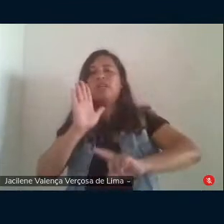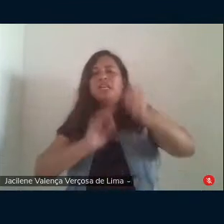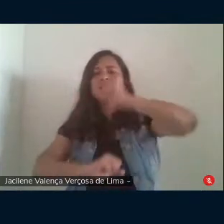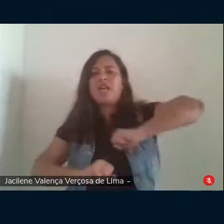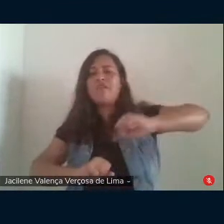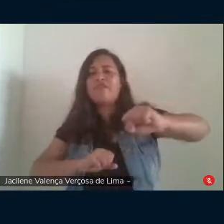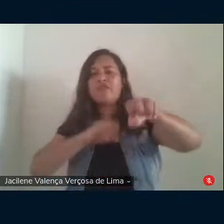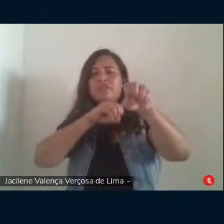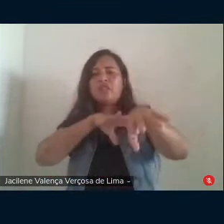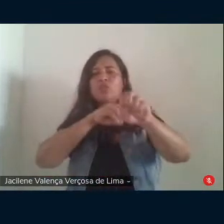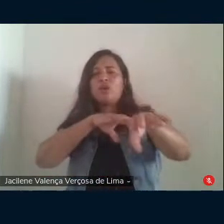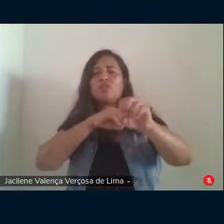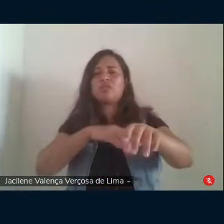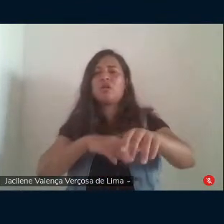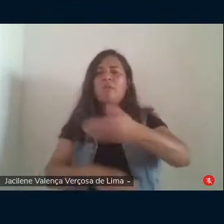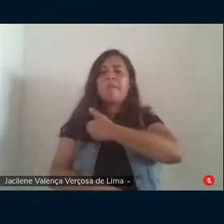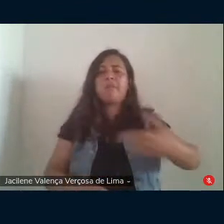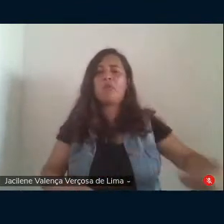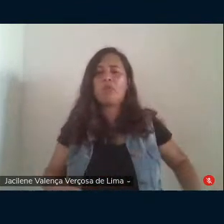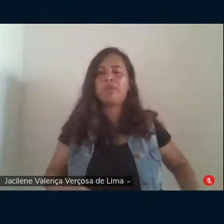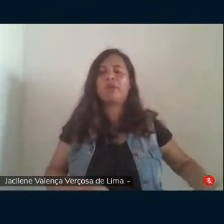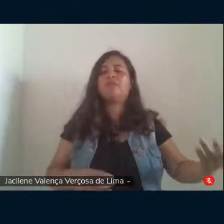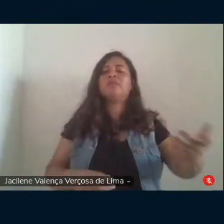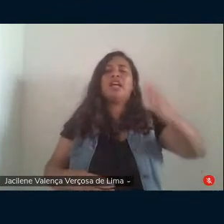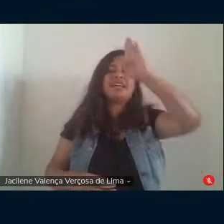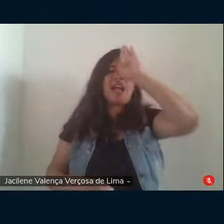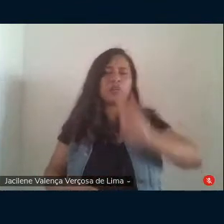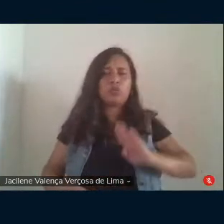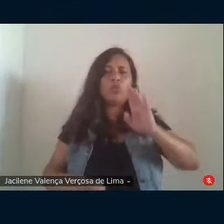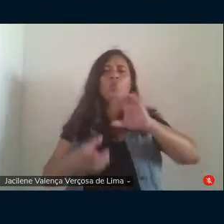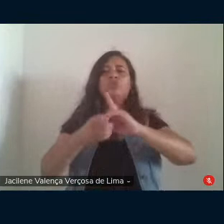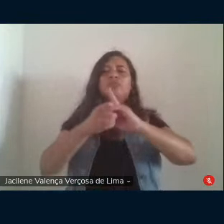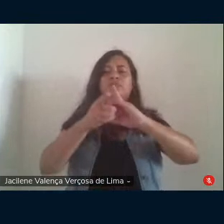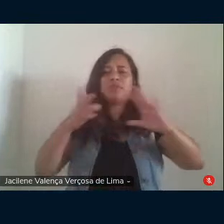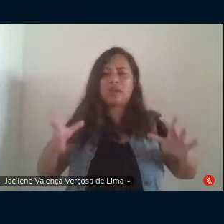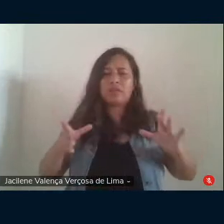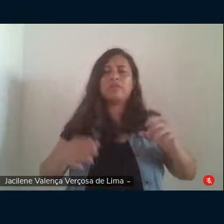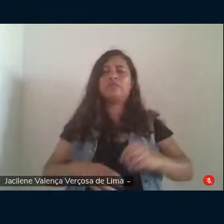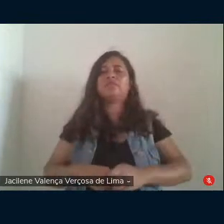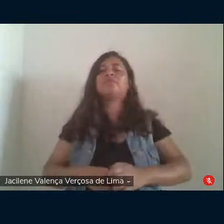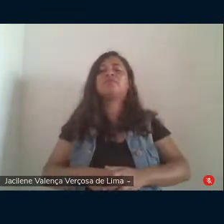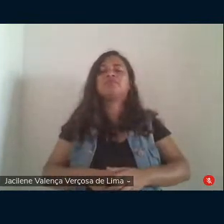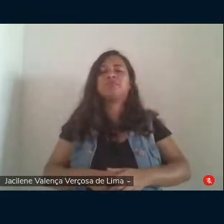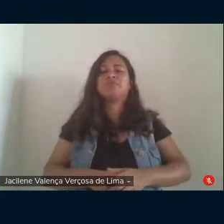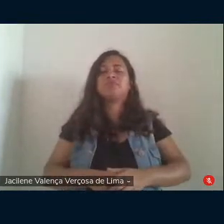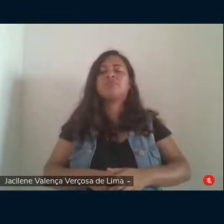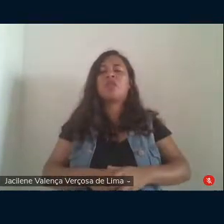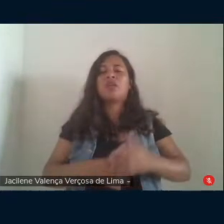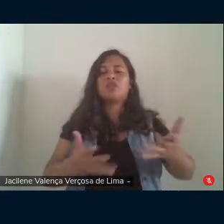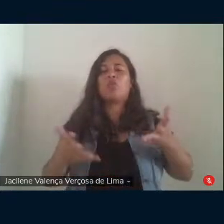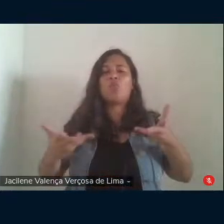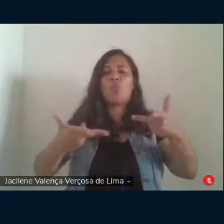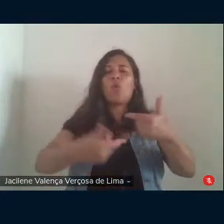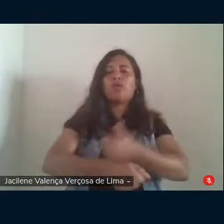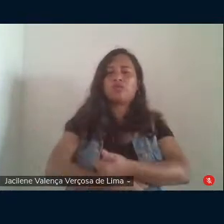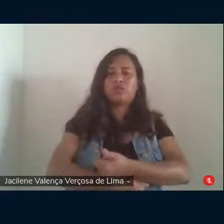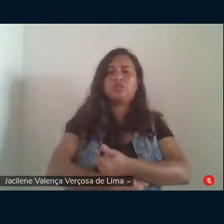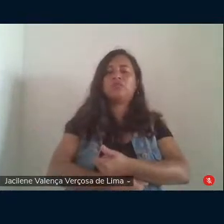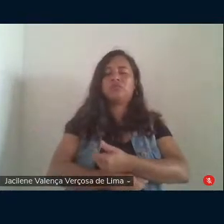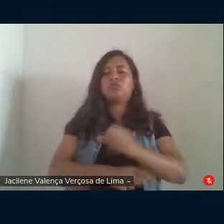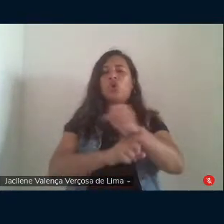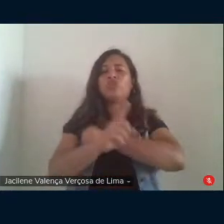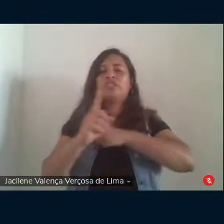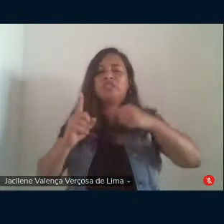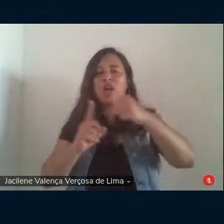pública e popular com gestão pública gratuita democrática laica inclusive de qualidade social para todos todas